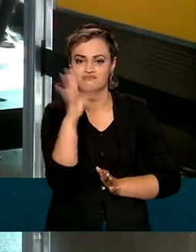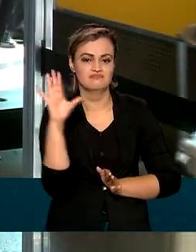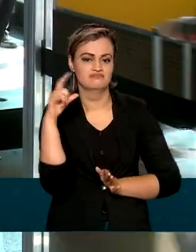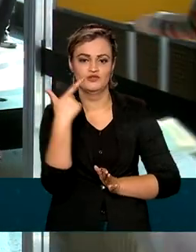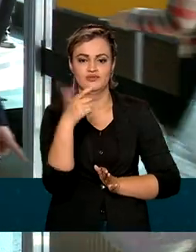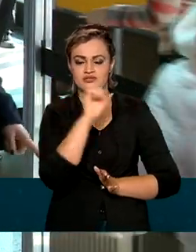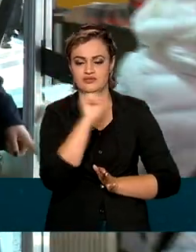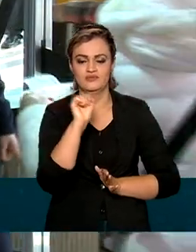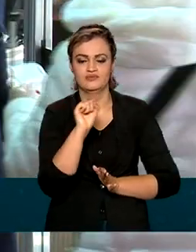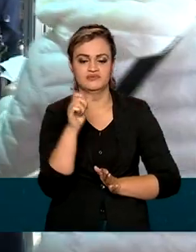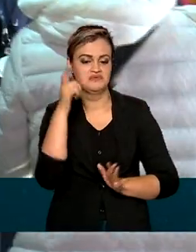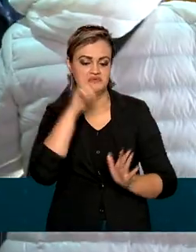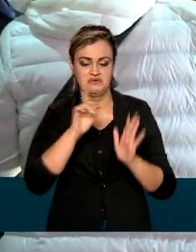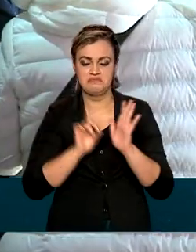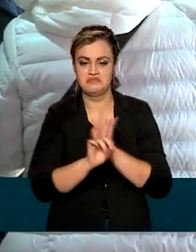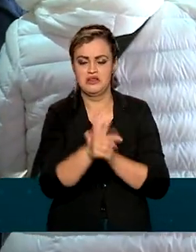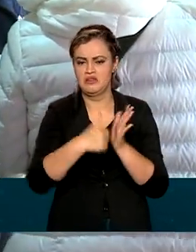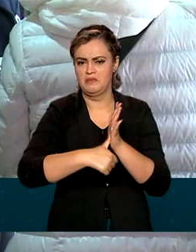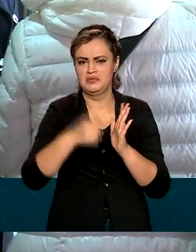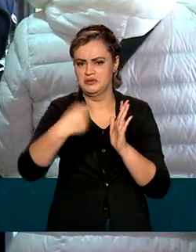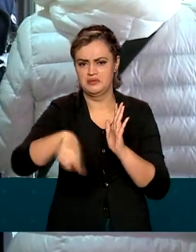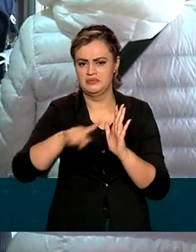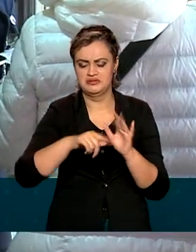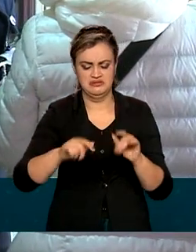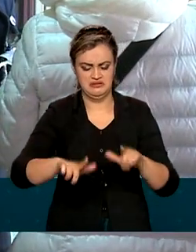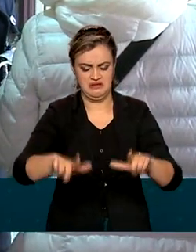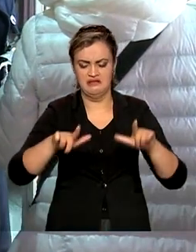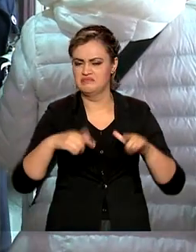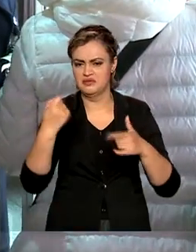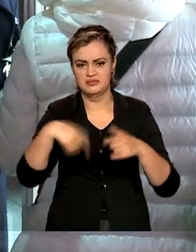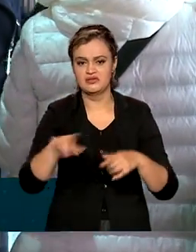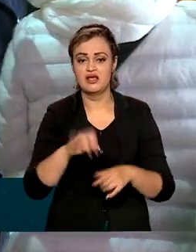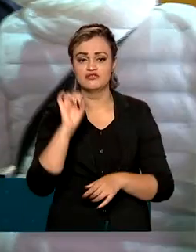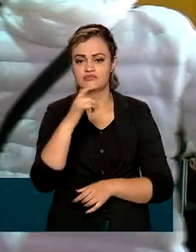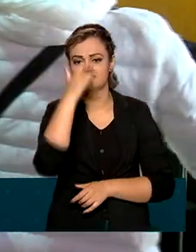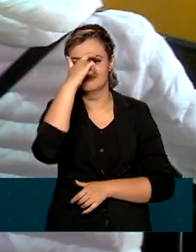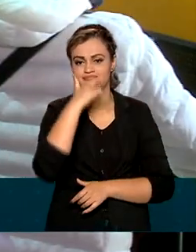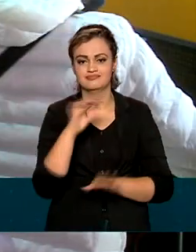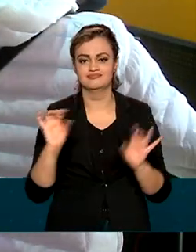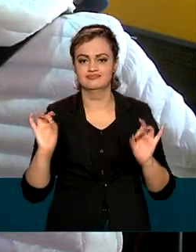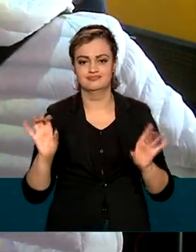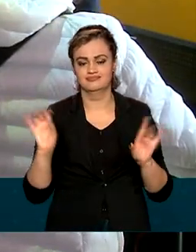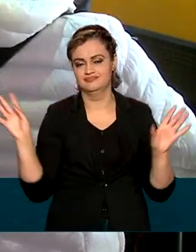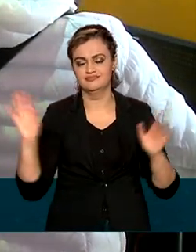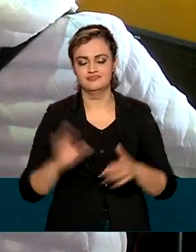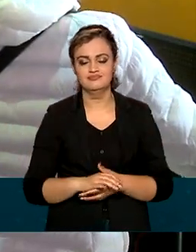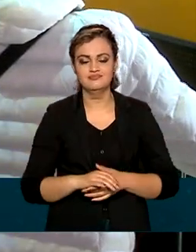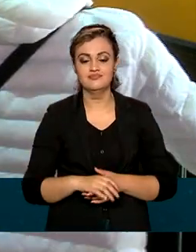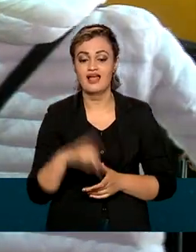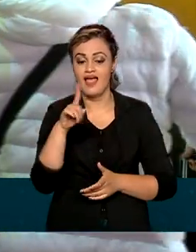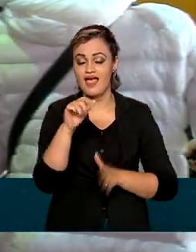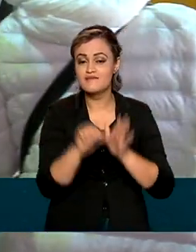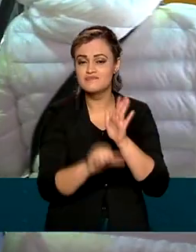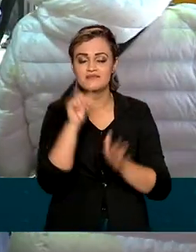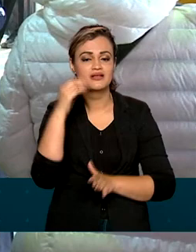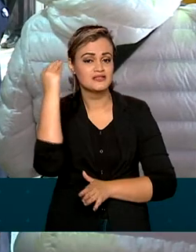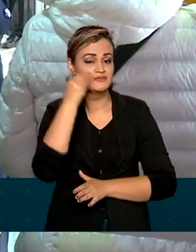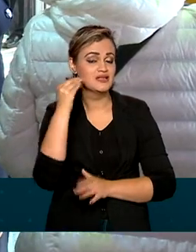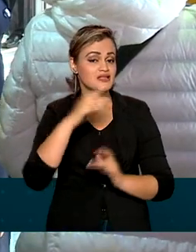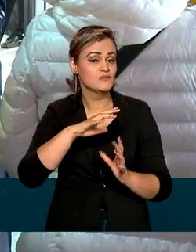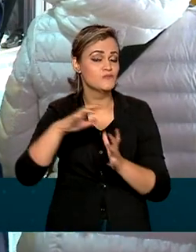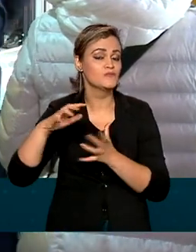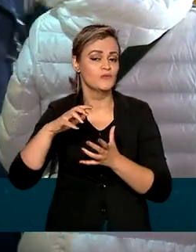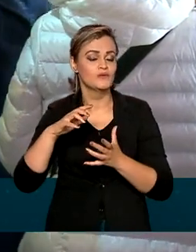levou para embarcar aqui sem documento, sem cartão de embarque, apenas com reconhecimento facial. Essa é a primeira experiência no